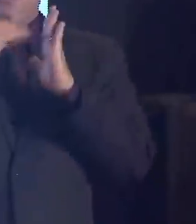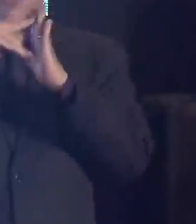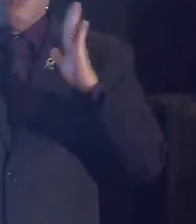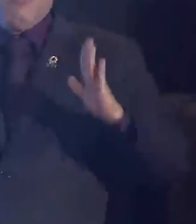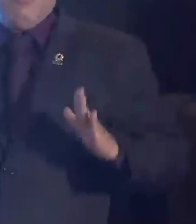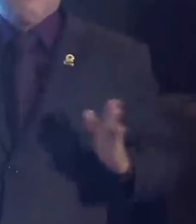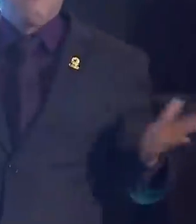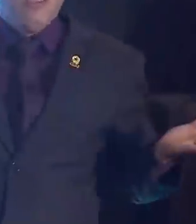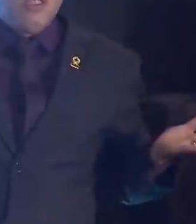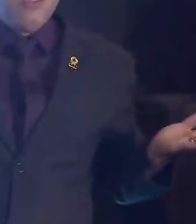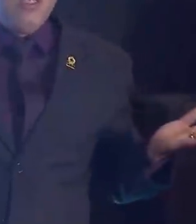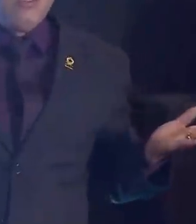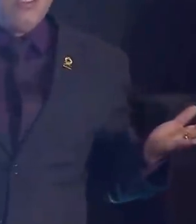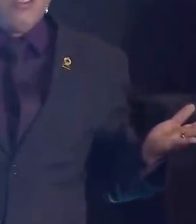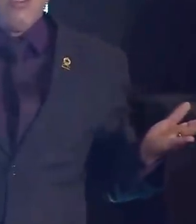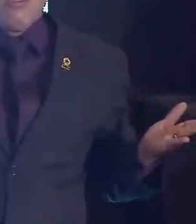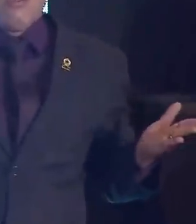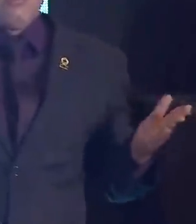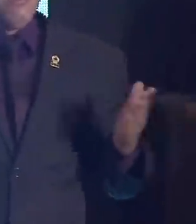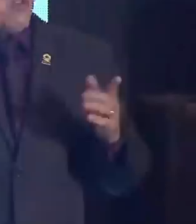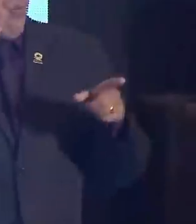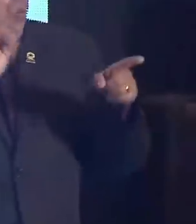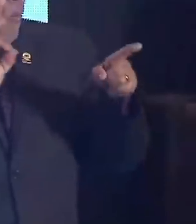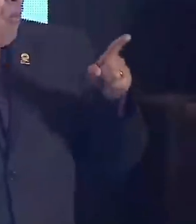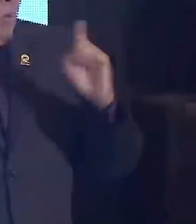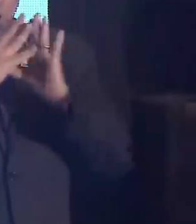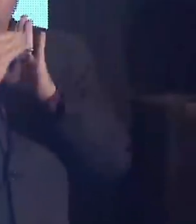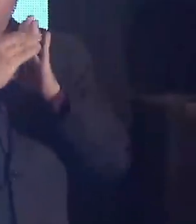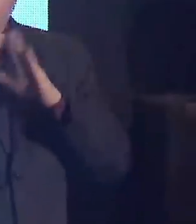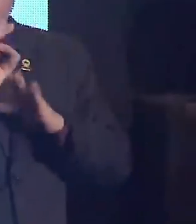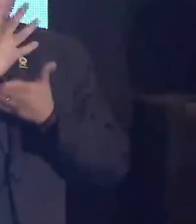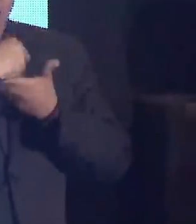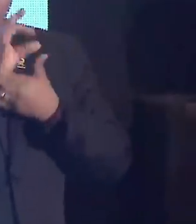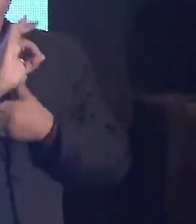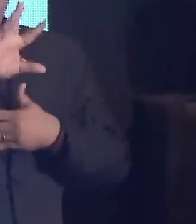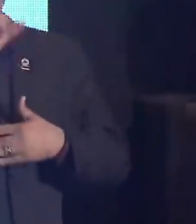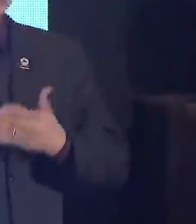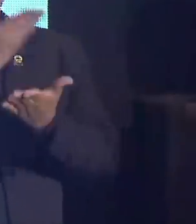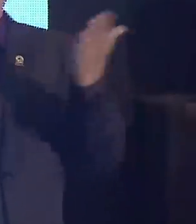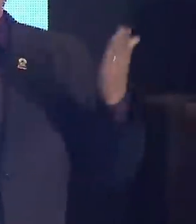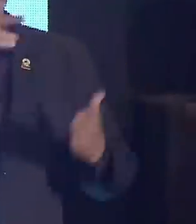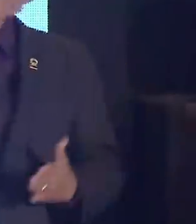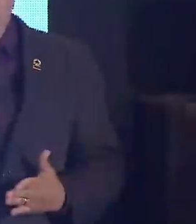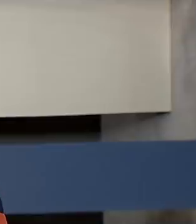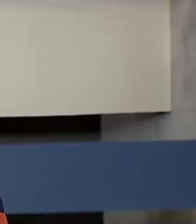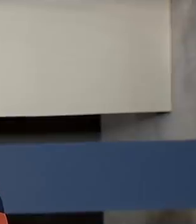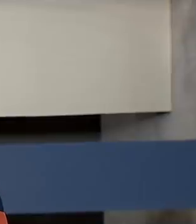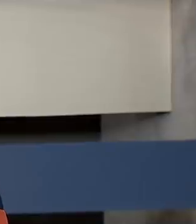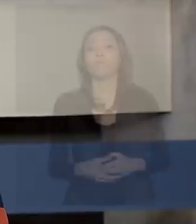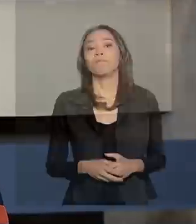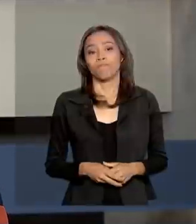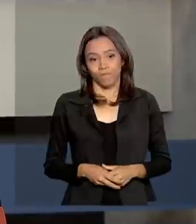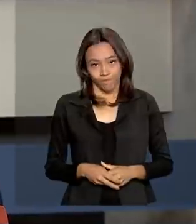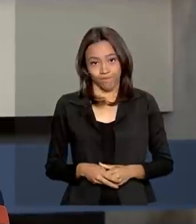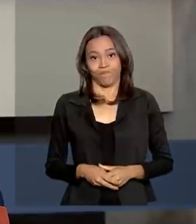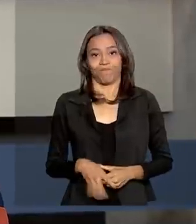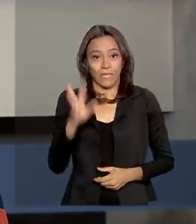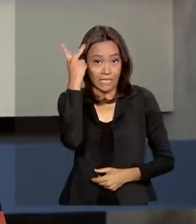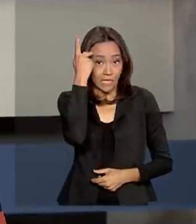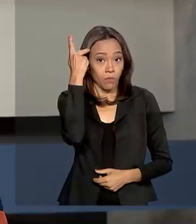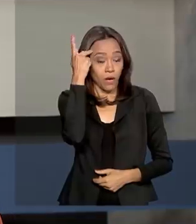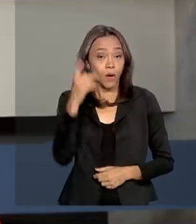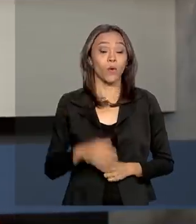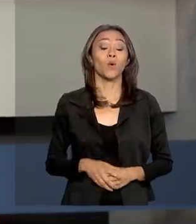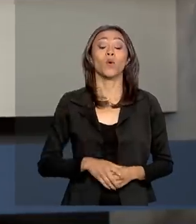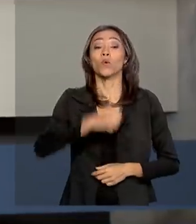administração, sob o risco de perder mais do que clientes, perder lucro. Em São Paulo,